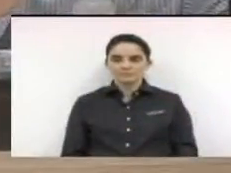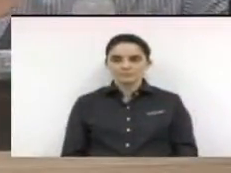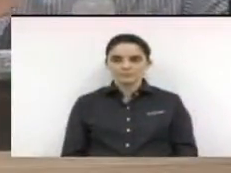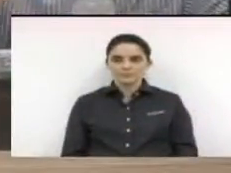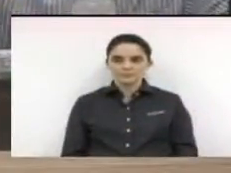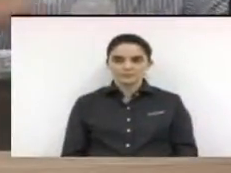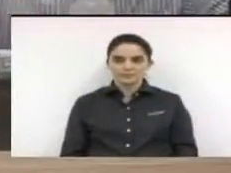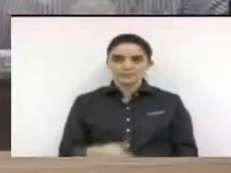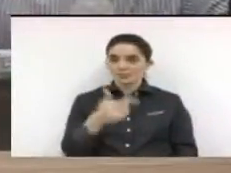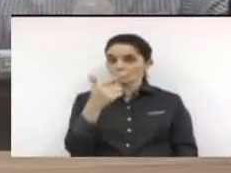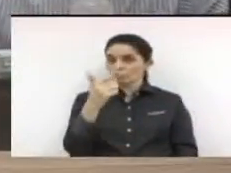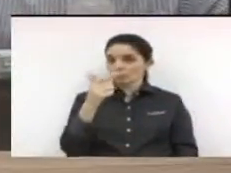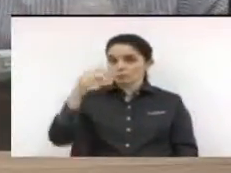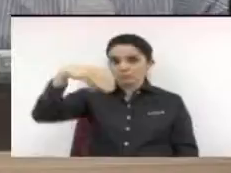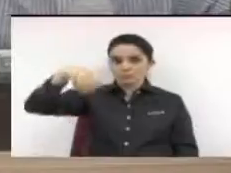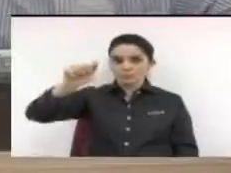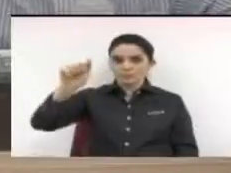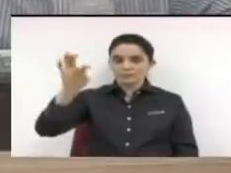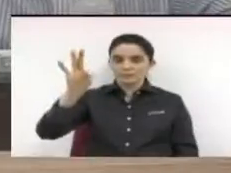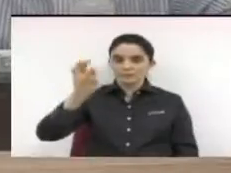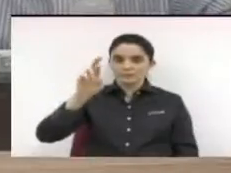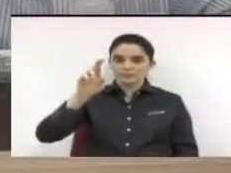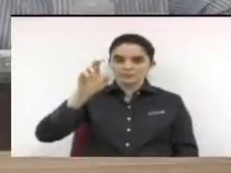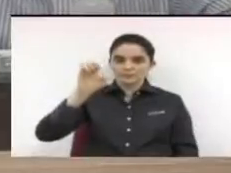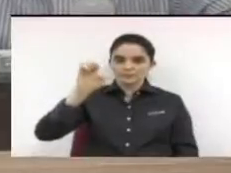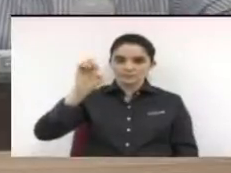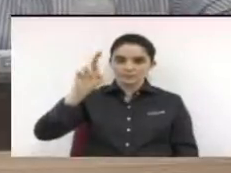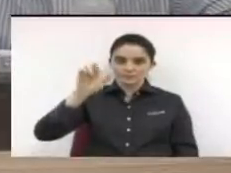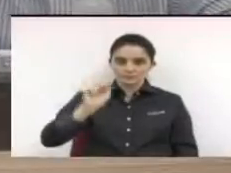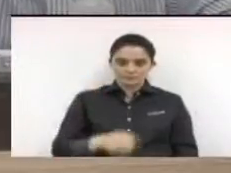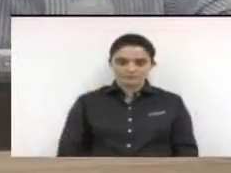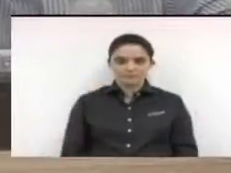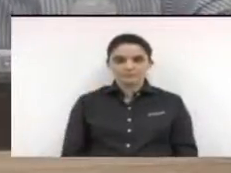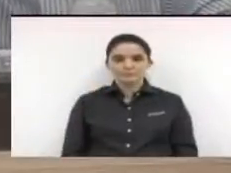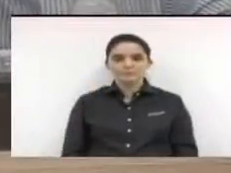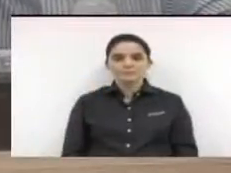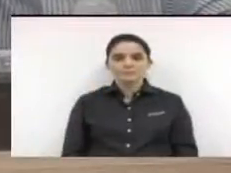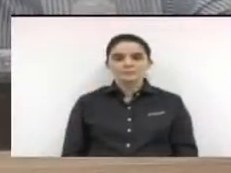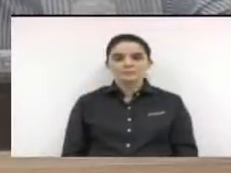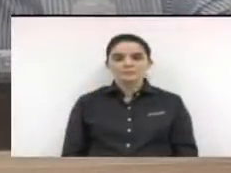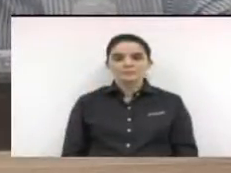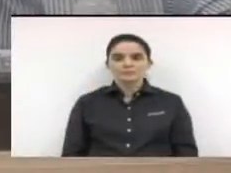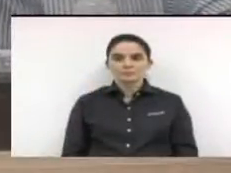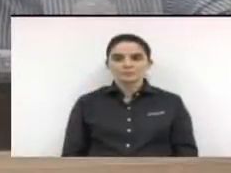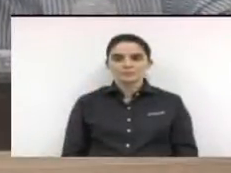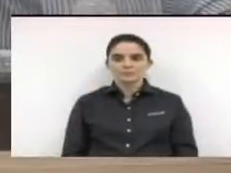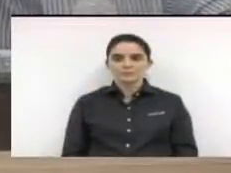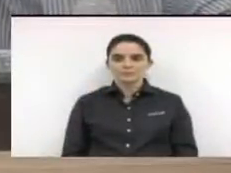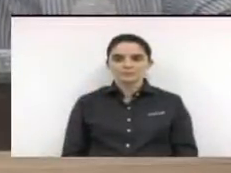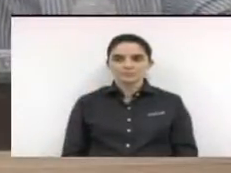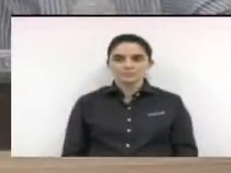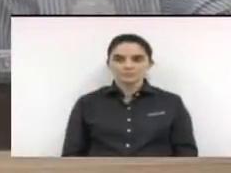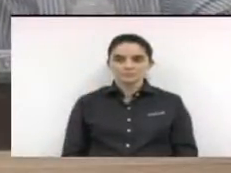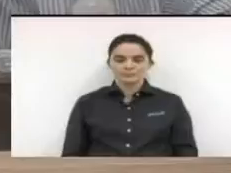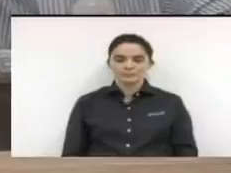Não há matéria para ser lida, seu presidente. Não havendo matéria a ser lida.